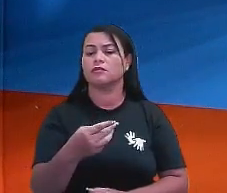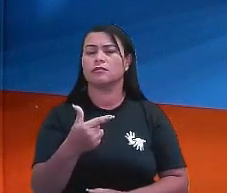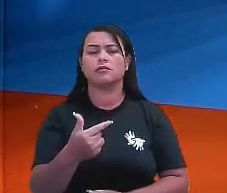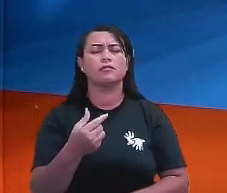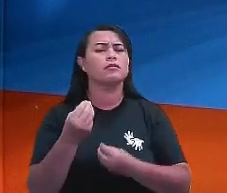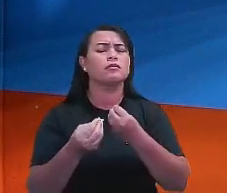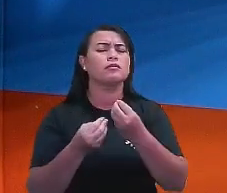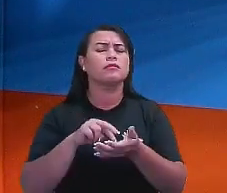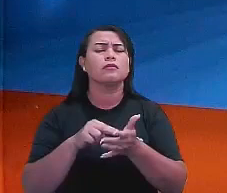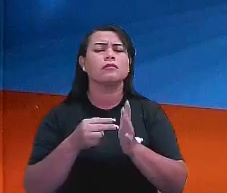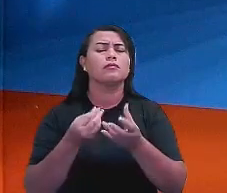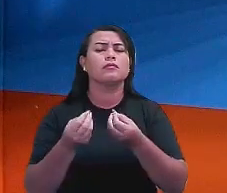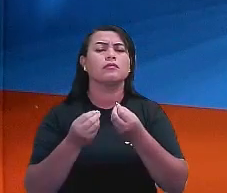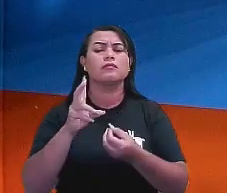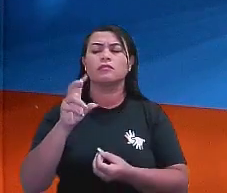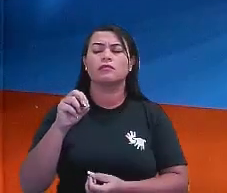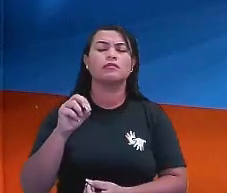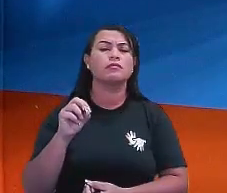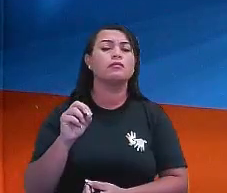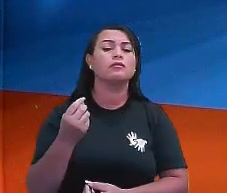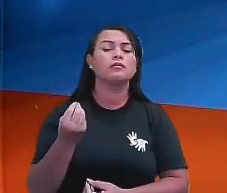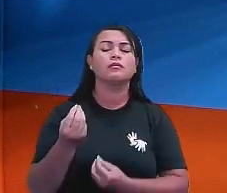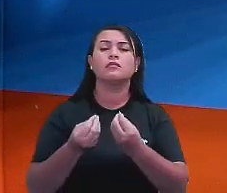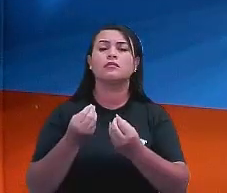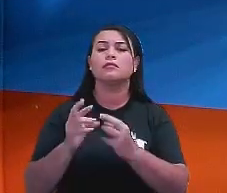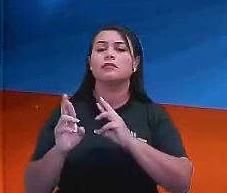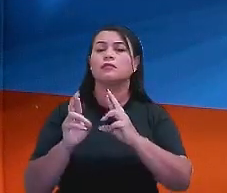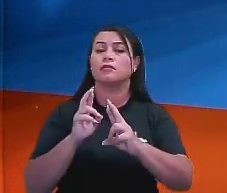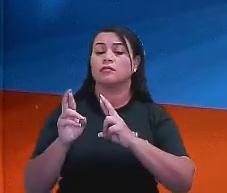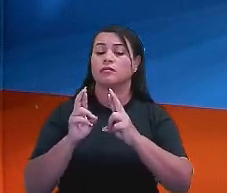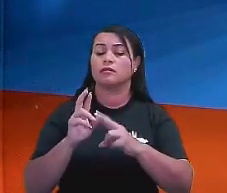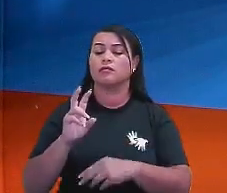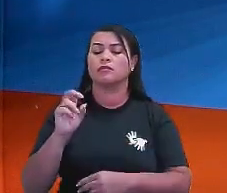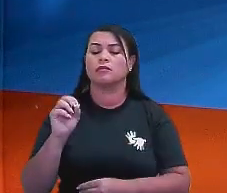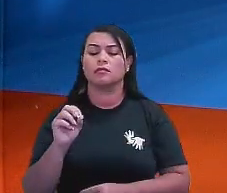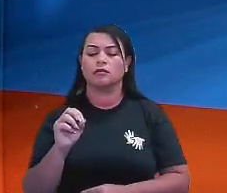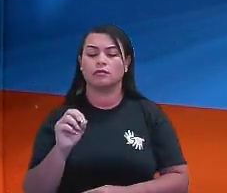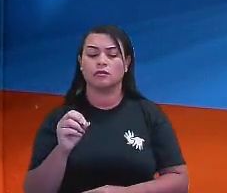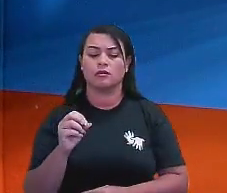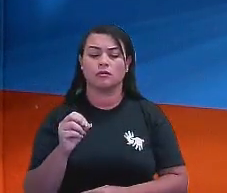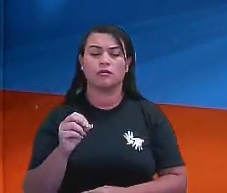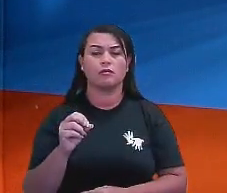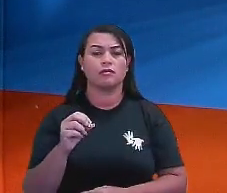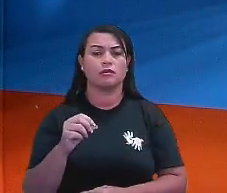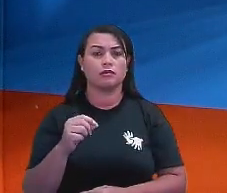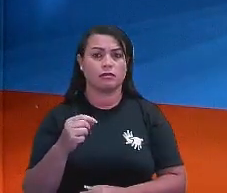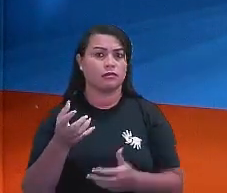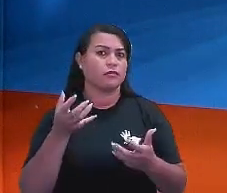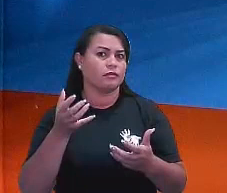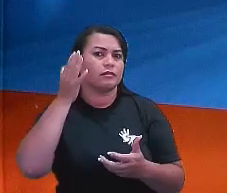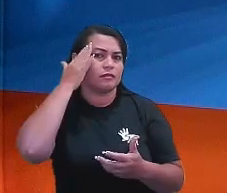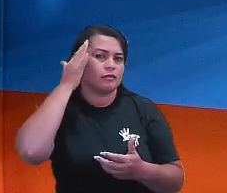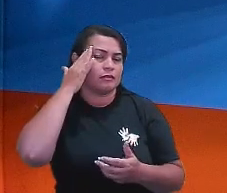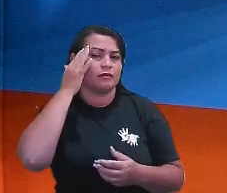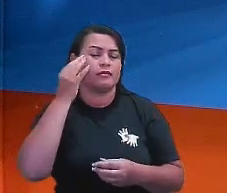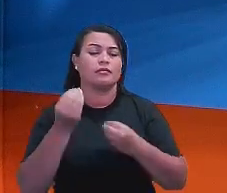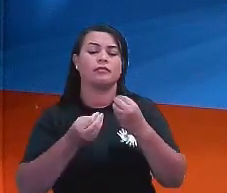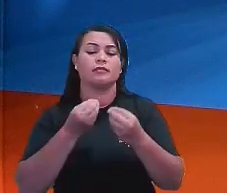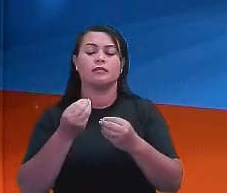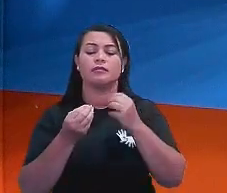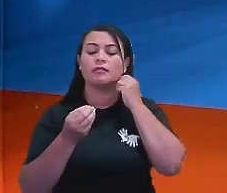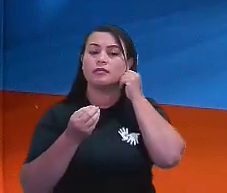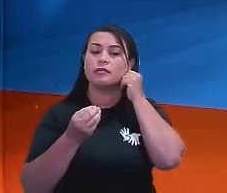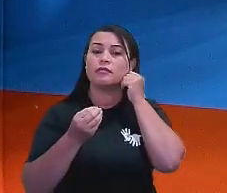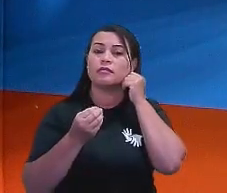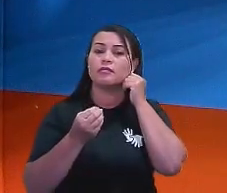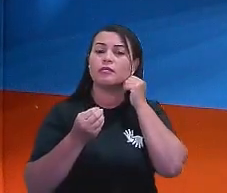50, professora? Quem é que vai fazer a relação aí com esse 50? É quem eu quero descobrir? Se eu quero descobrir, eu vou